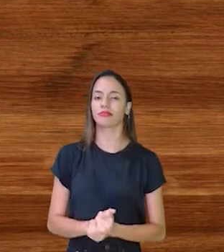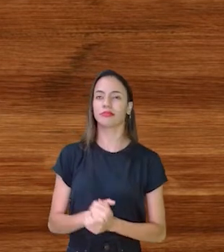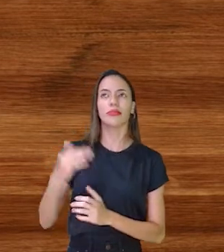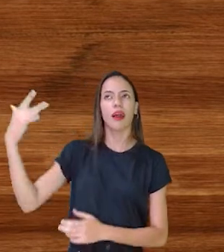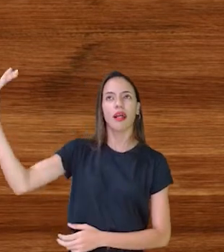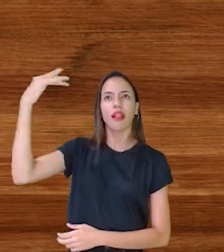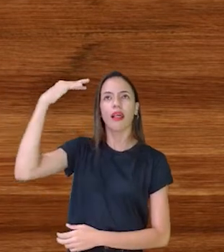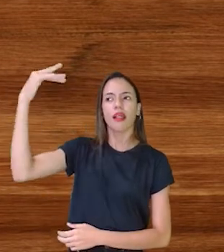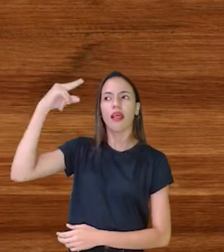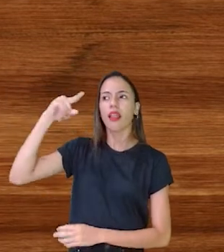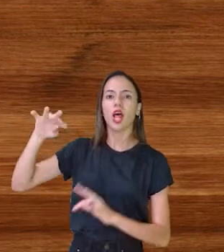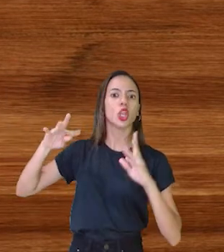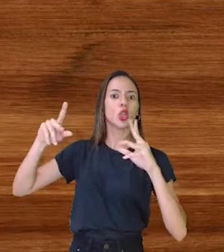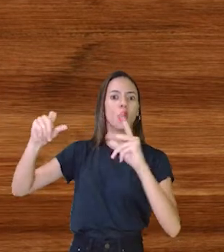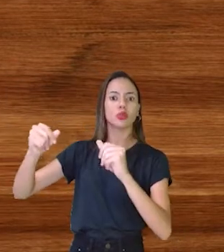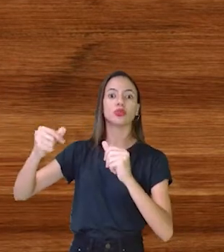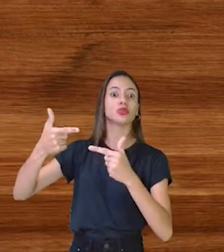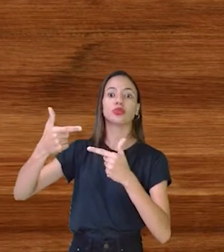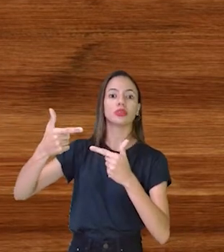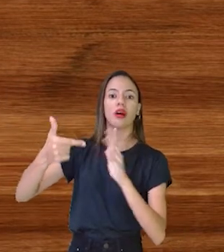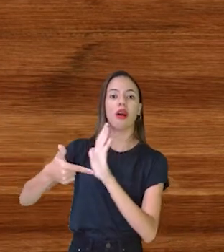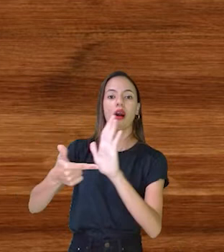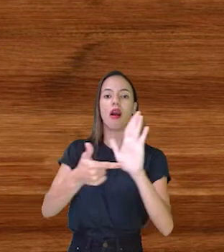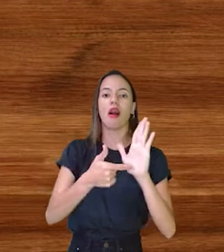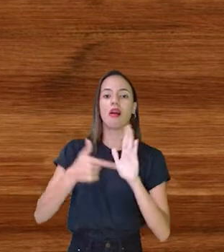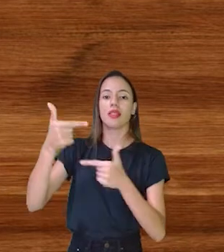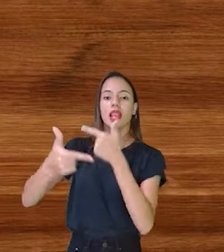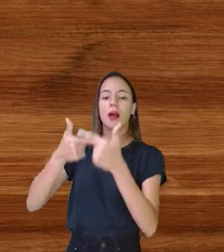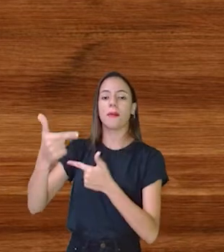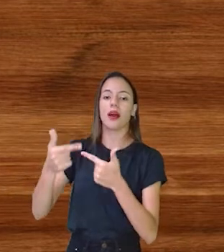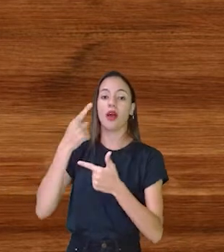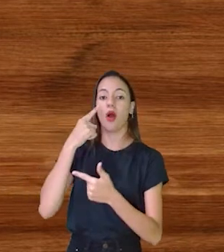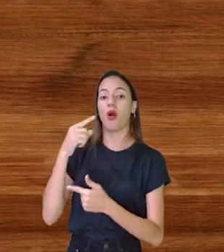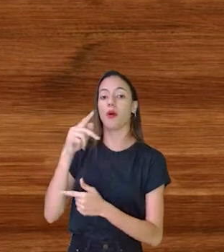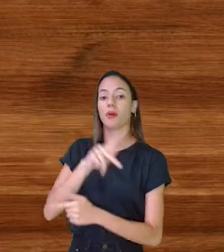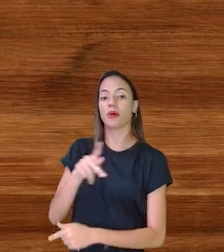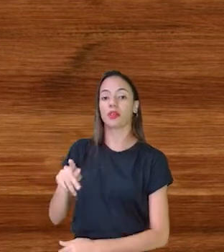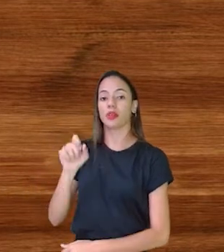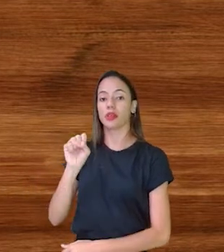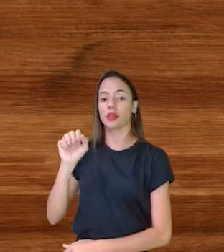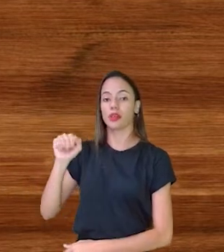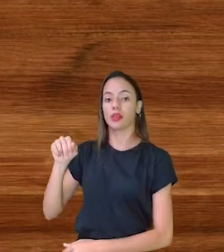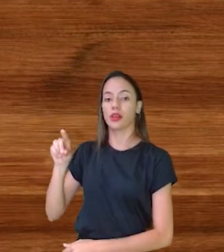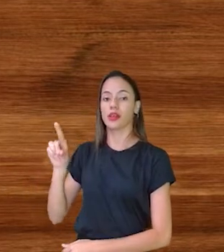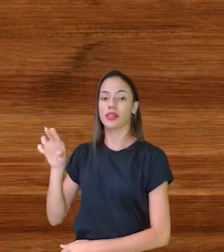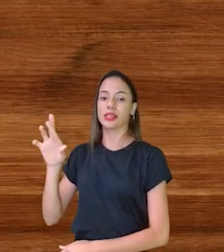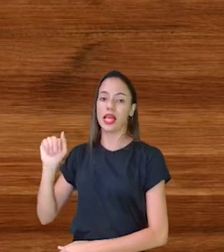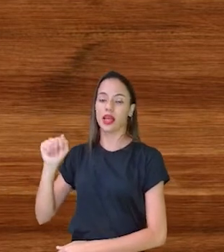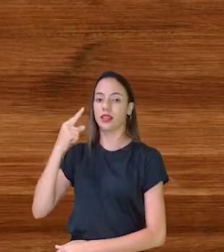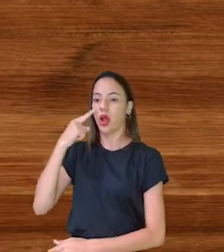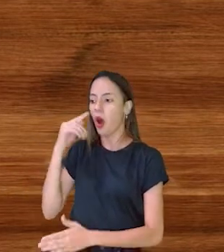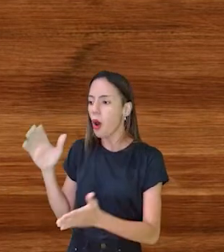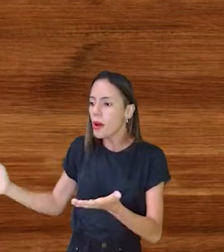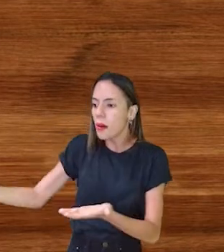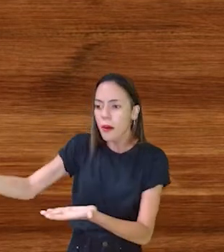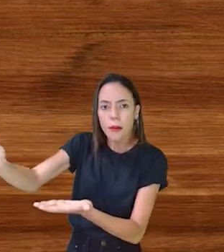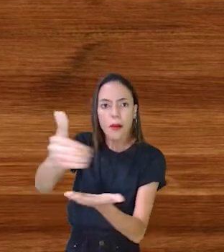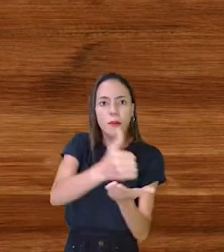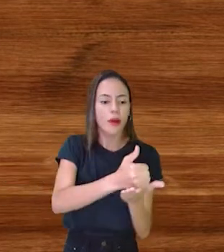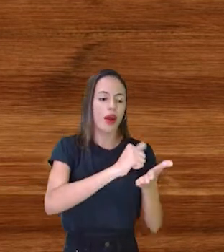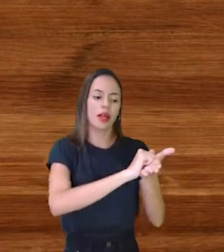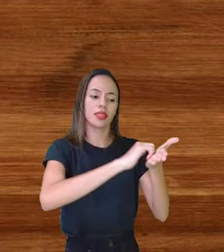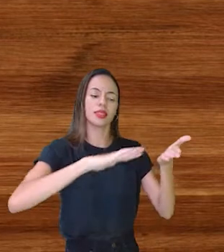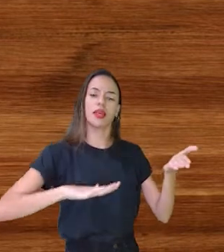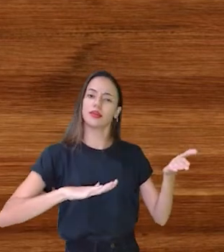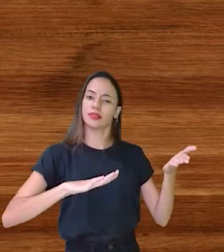Nos trabalhos Que a gente vai ver A professora Sandra Morim Ela fez esse trabalho De coletar Essas atividades E